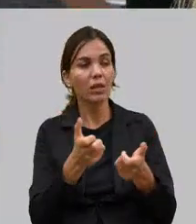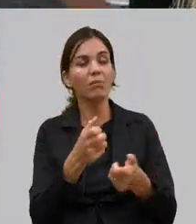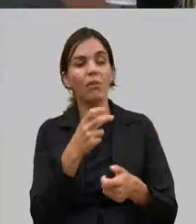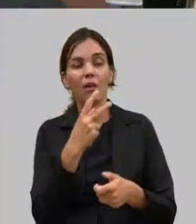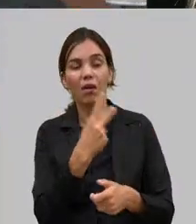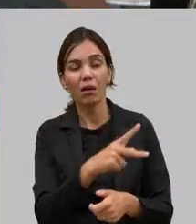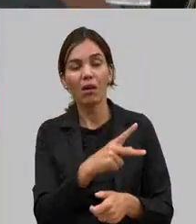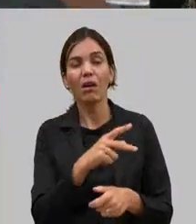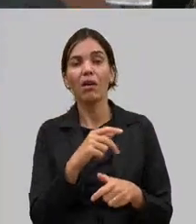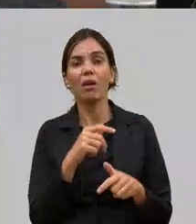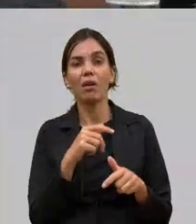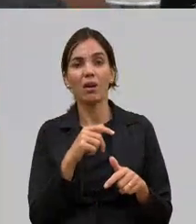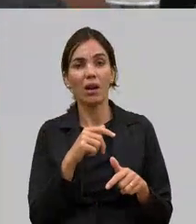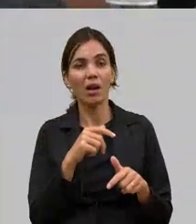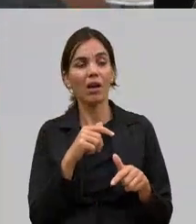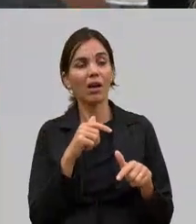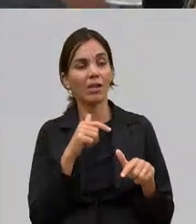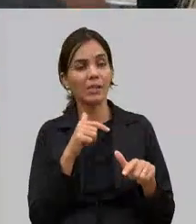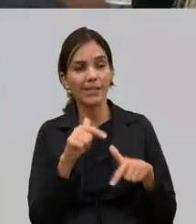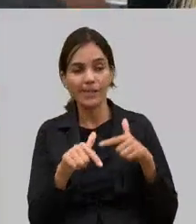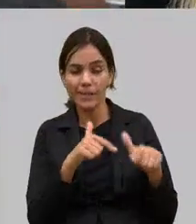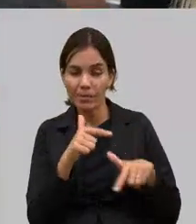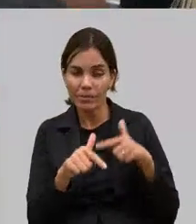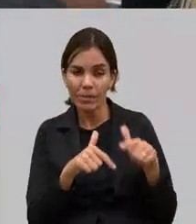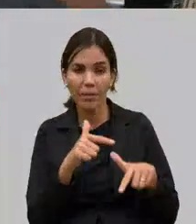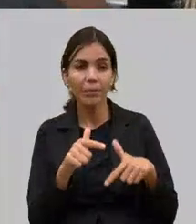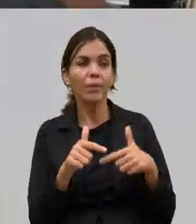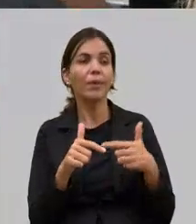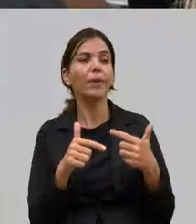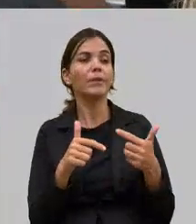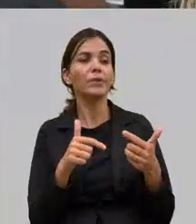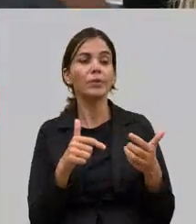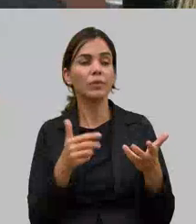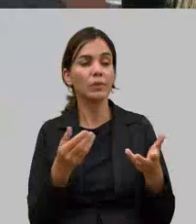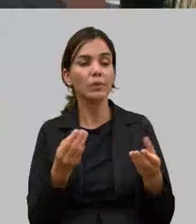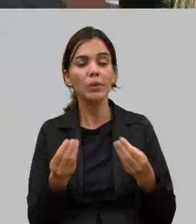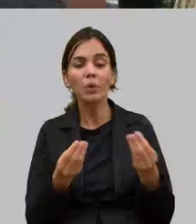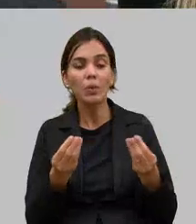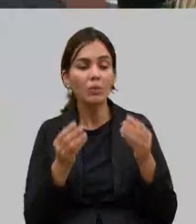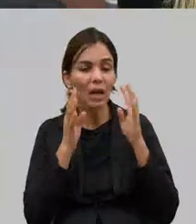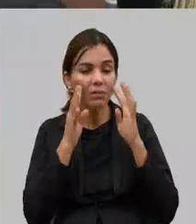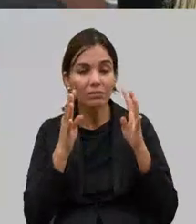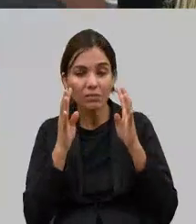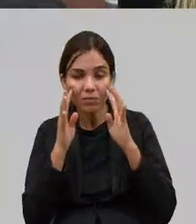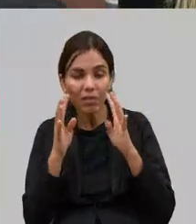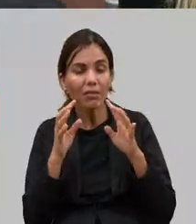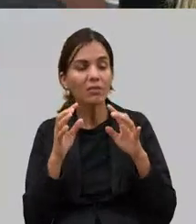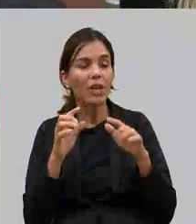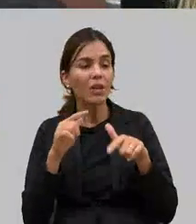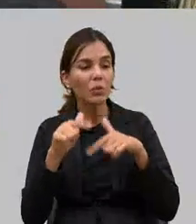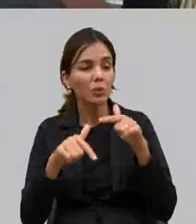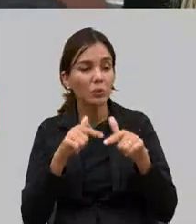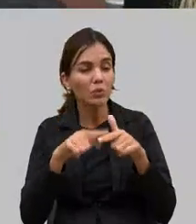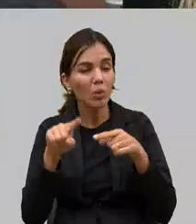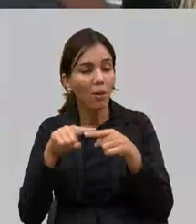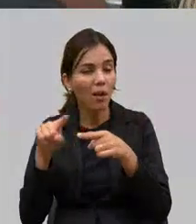na forma como trata os problemas pontuais porque às vezes a gente chega aqui e fala